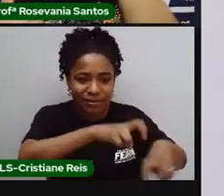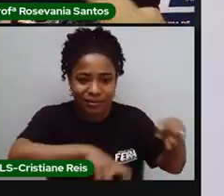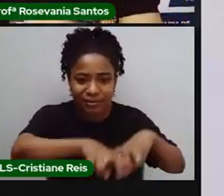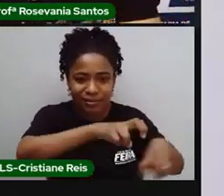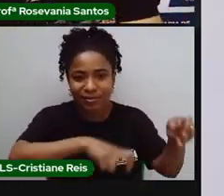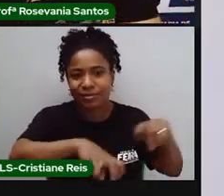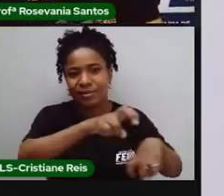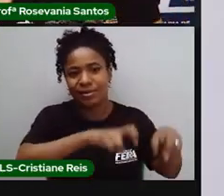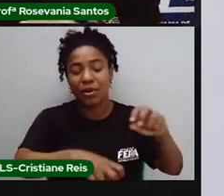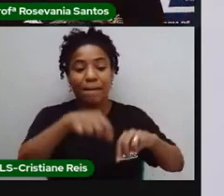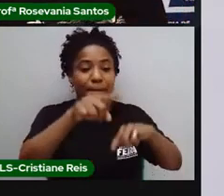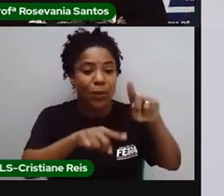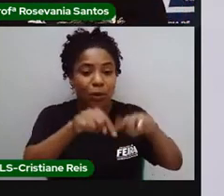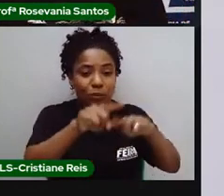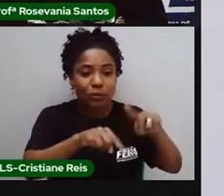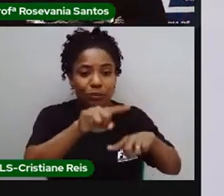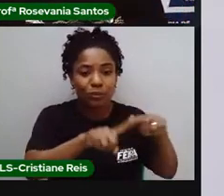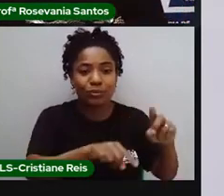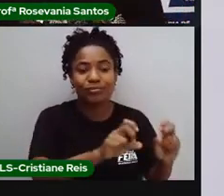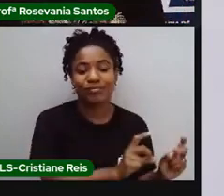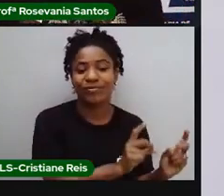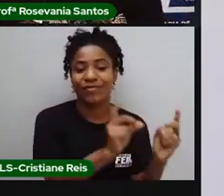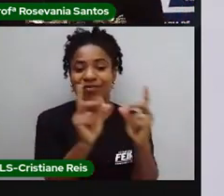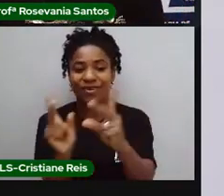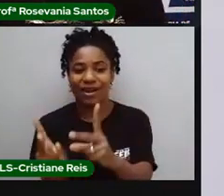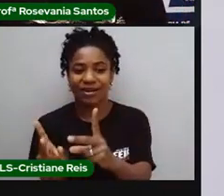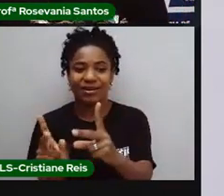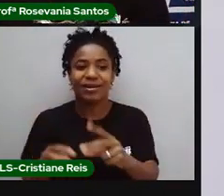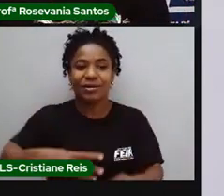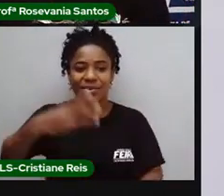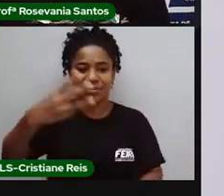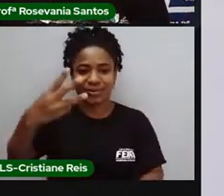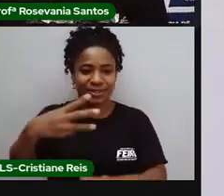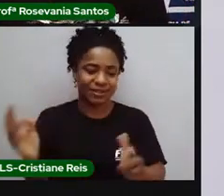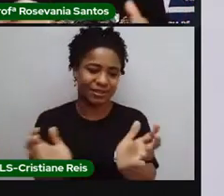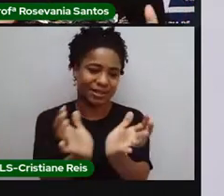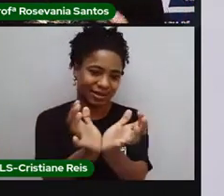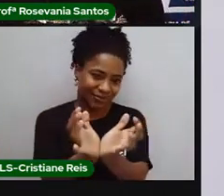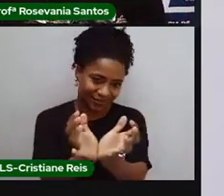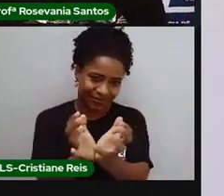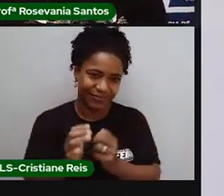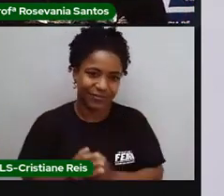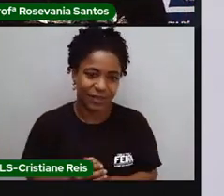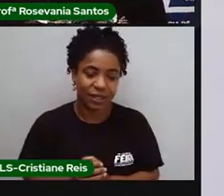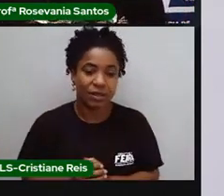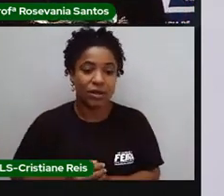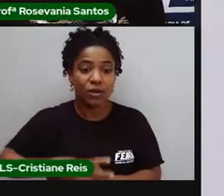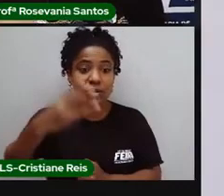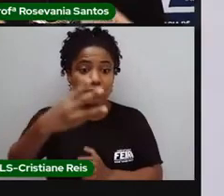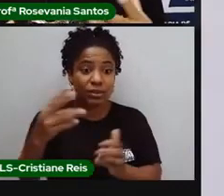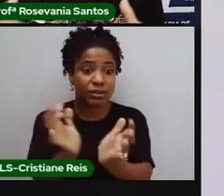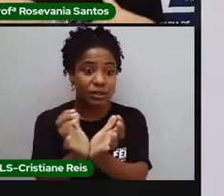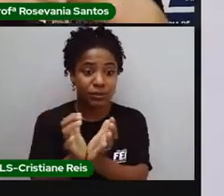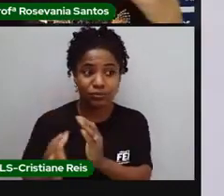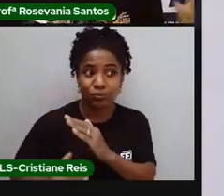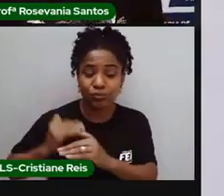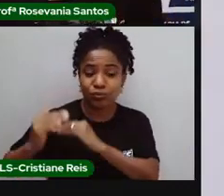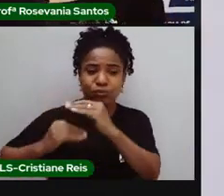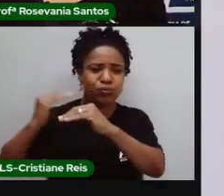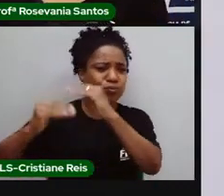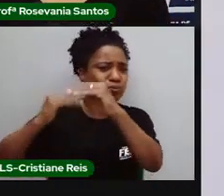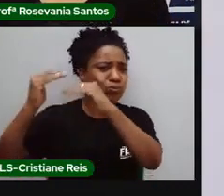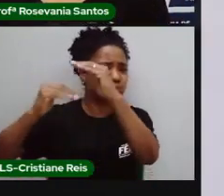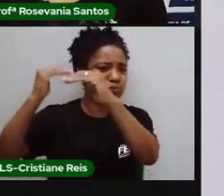tenha produtos para o setor terciário vender. Então, o crescimento dele, né, digamos assim, ele traz